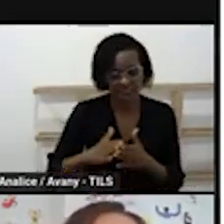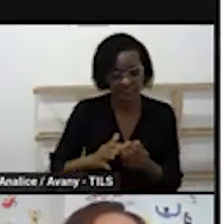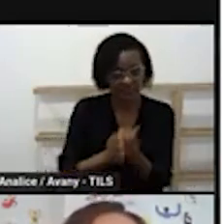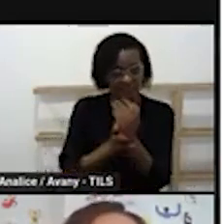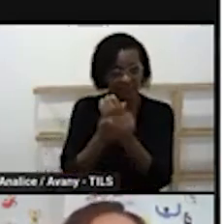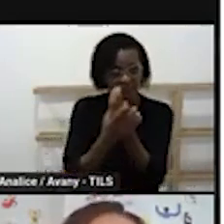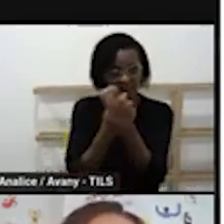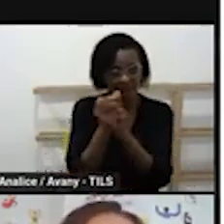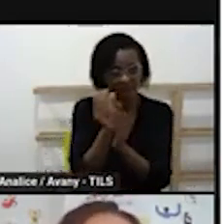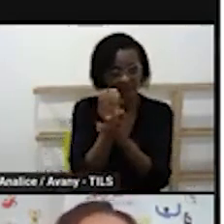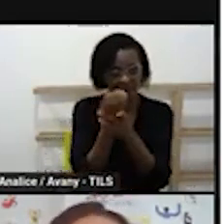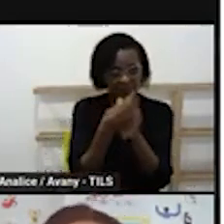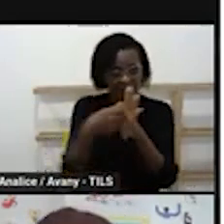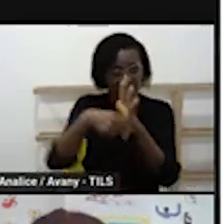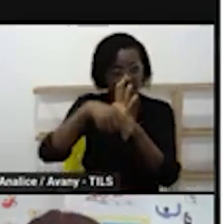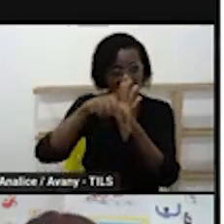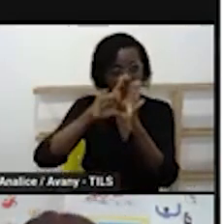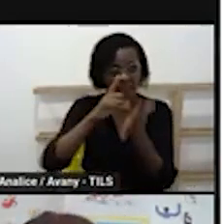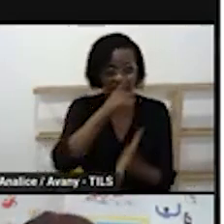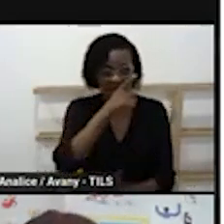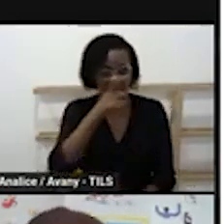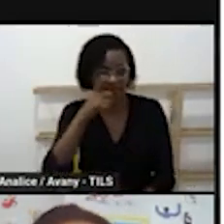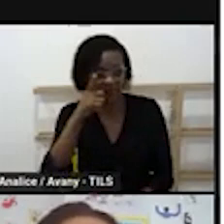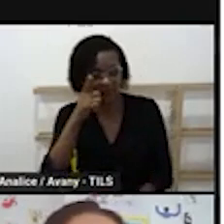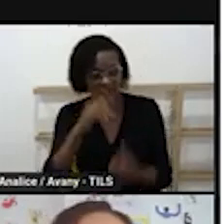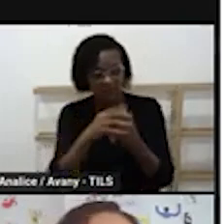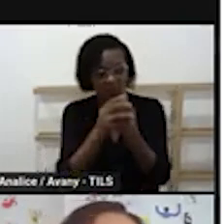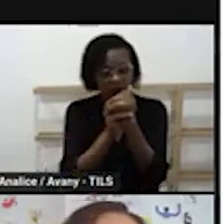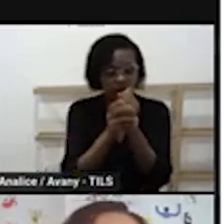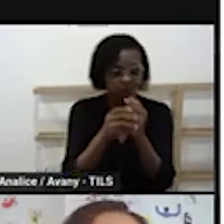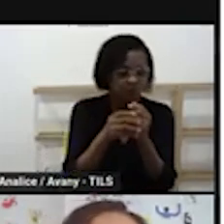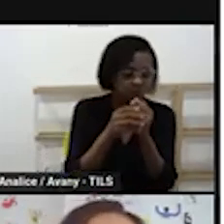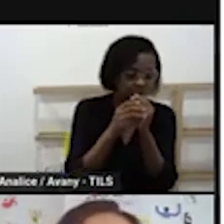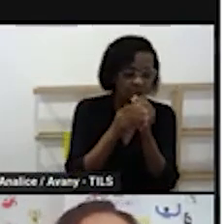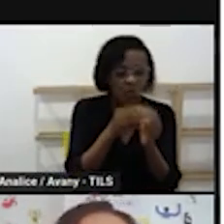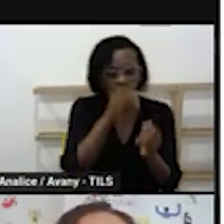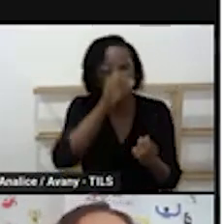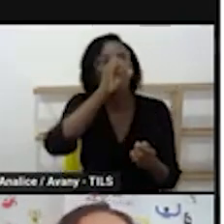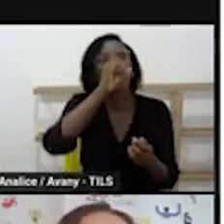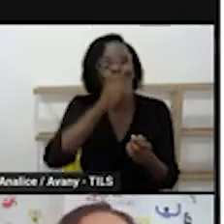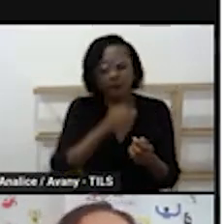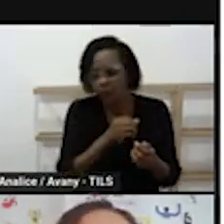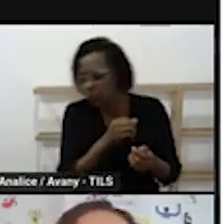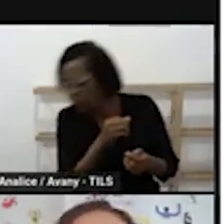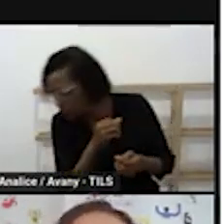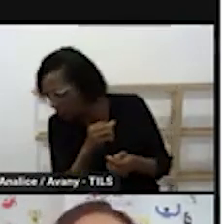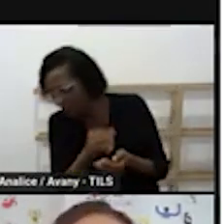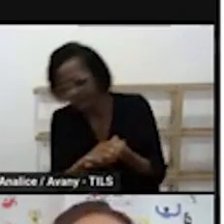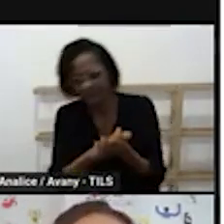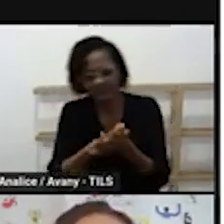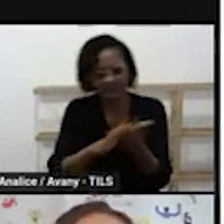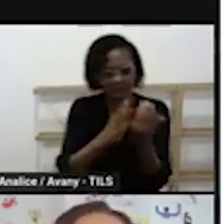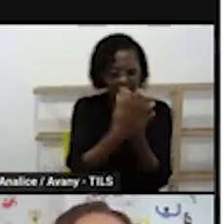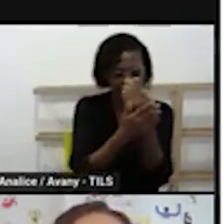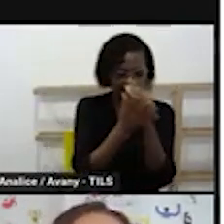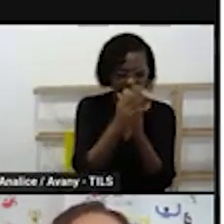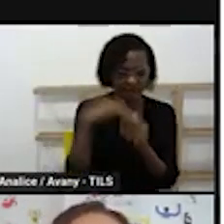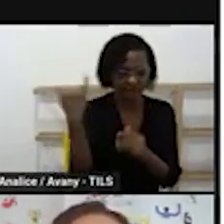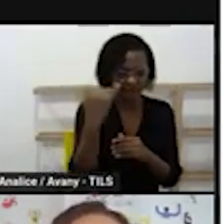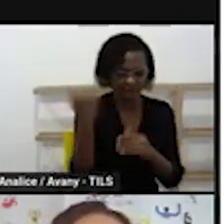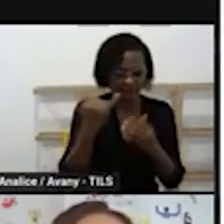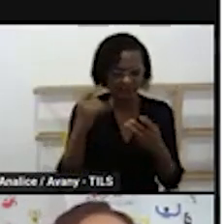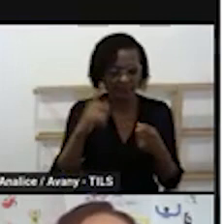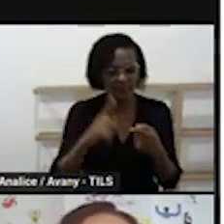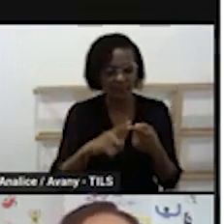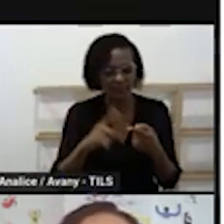antes do lanche faz essa higiene e depois vê o momento do lanche o brincar ele tem que estar todos